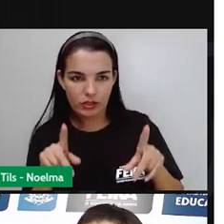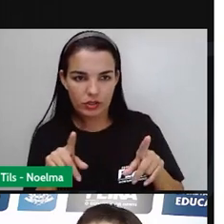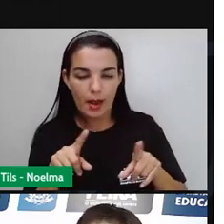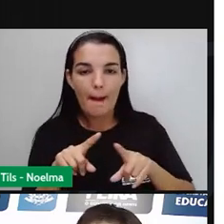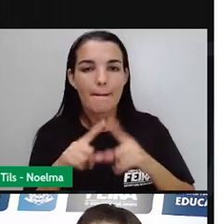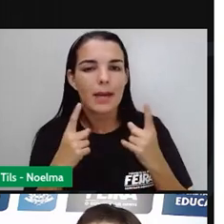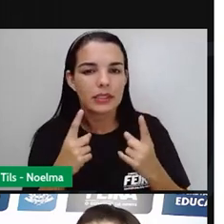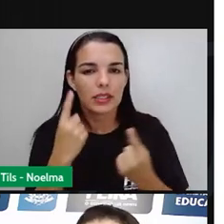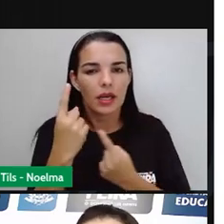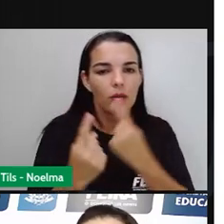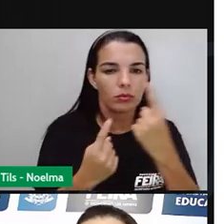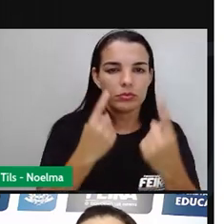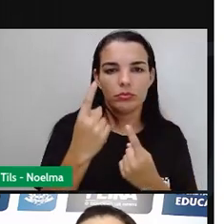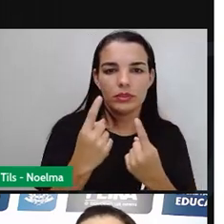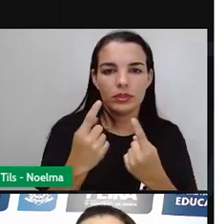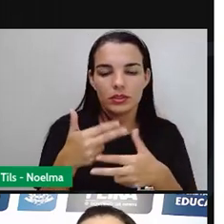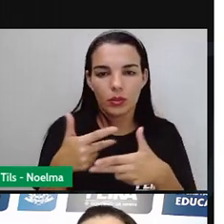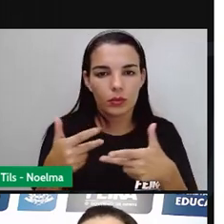obrigada.